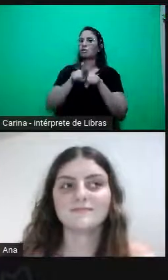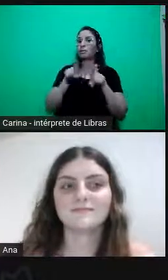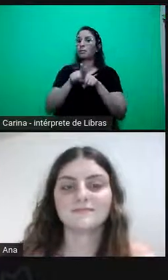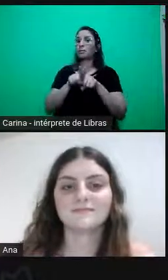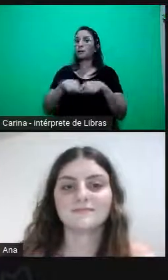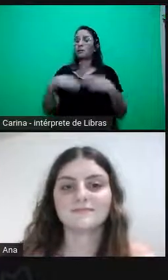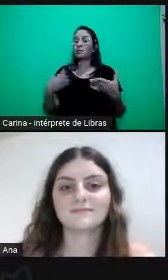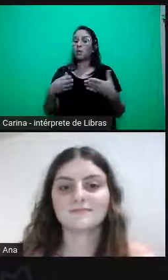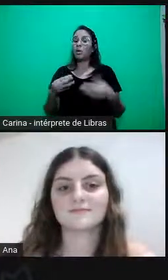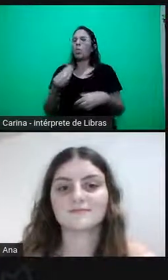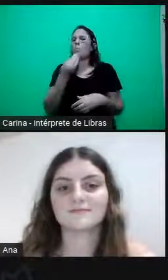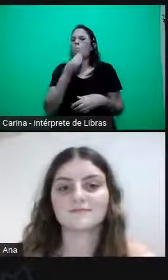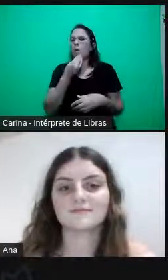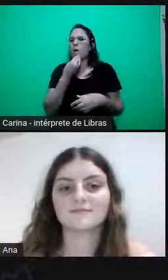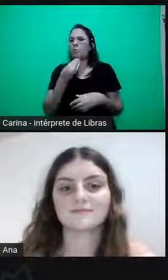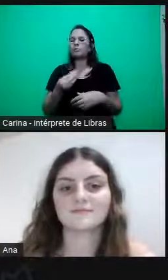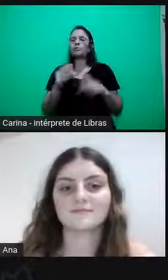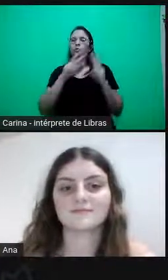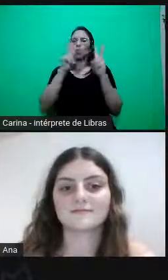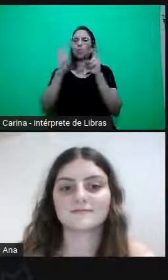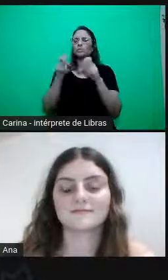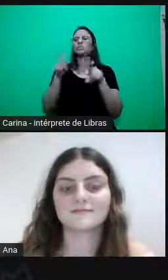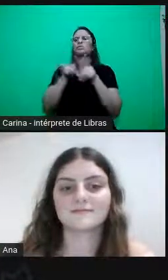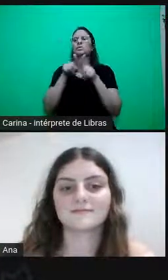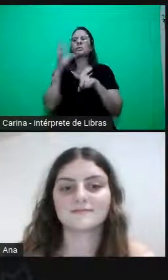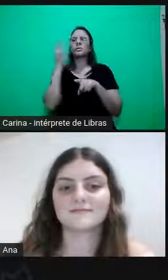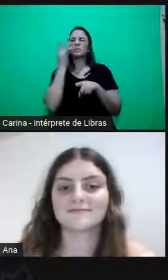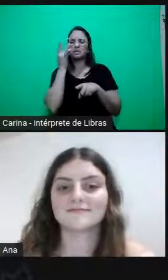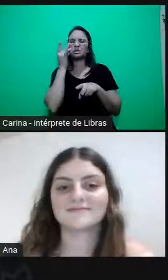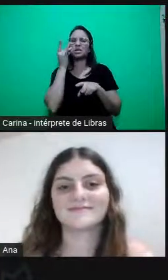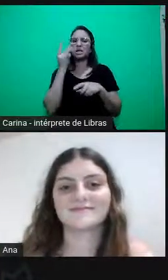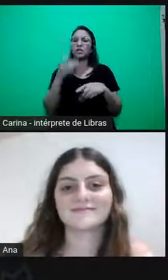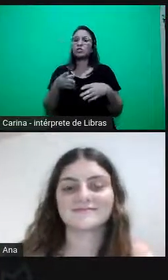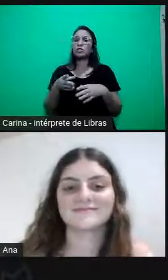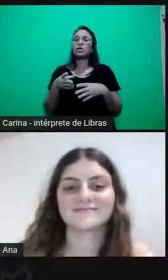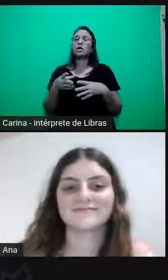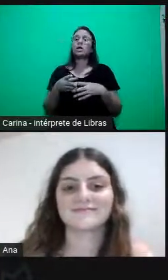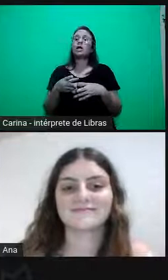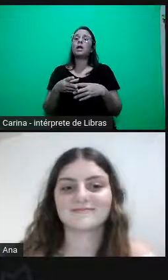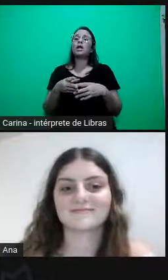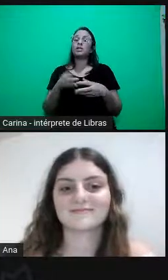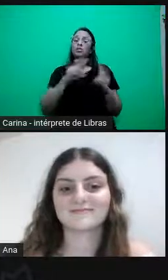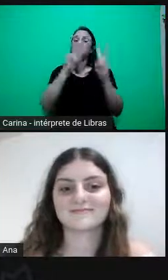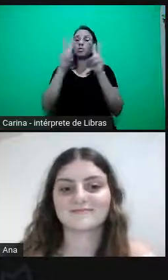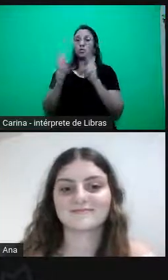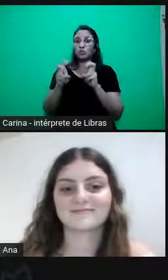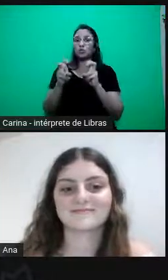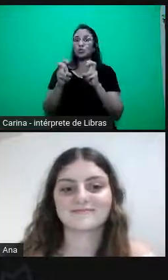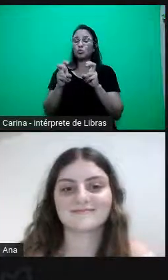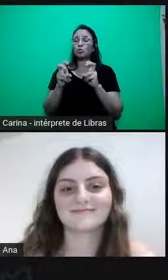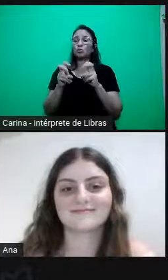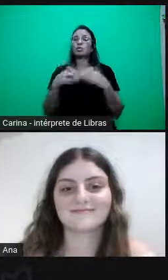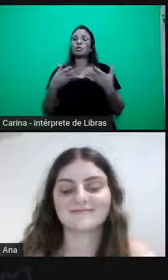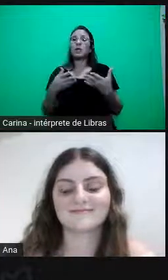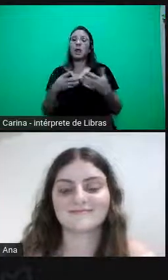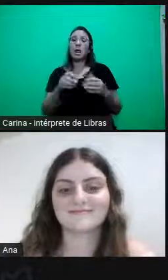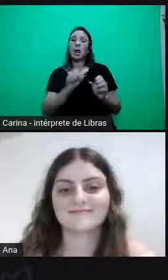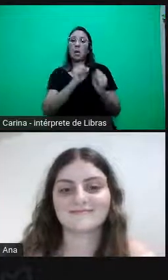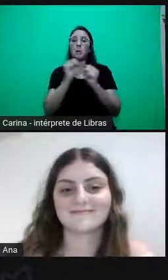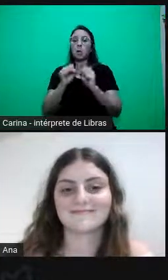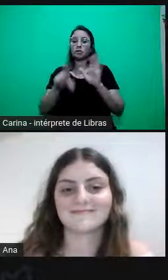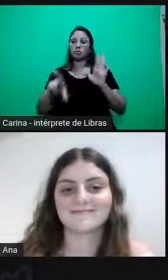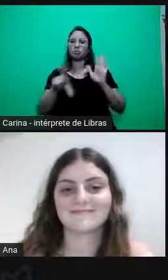presente também nos temas que tanto tentam nos impedir de falar, seja através de leis da mordaça,